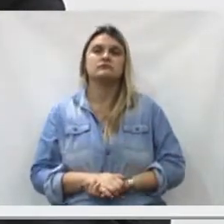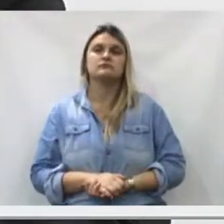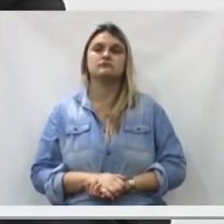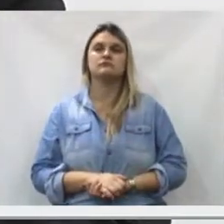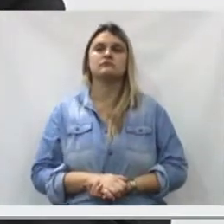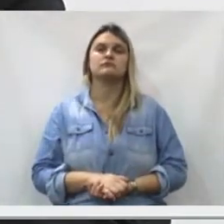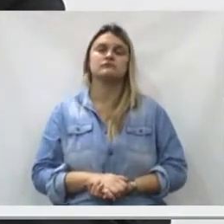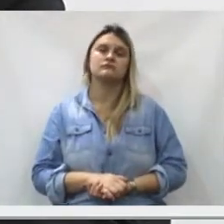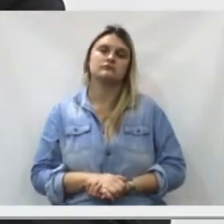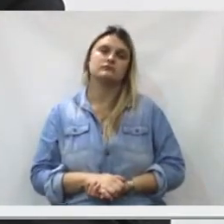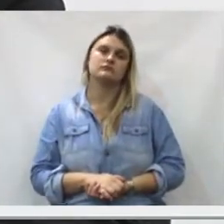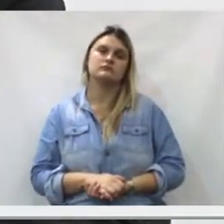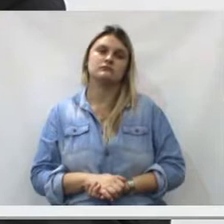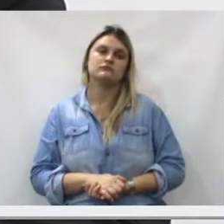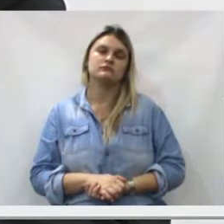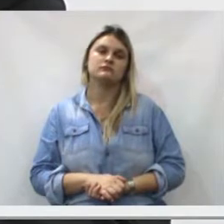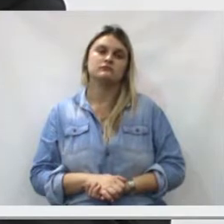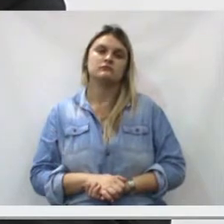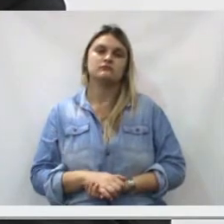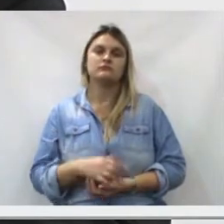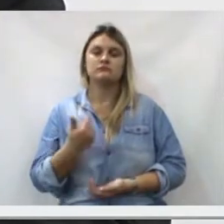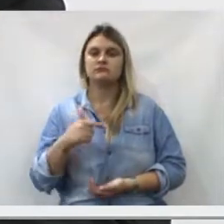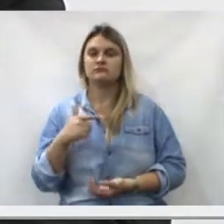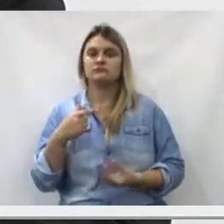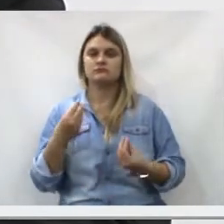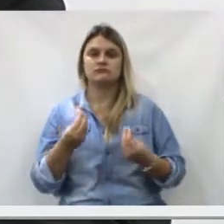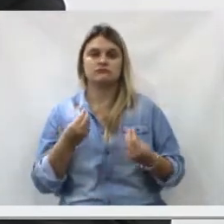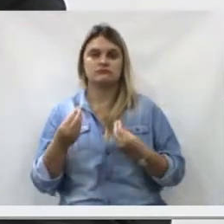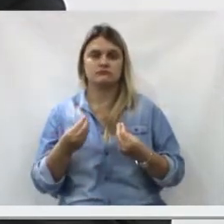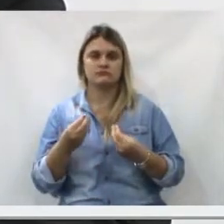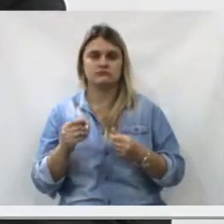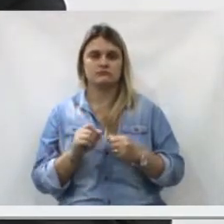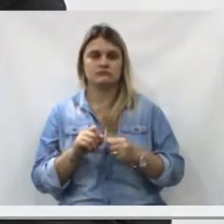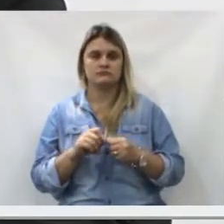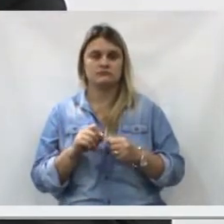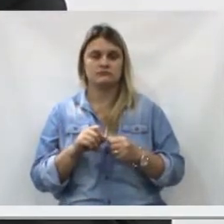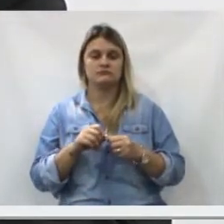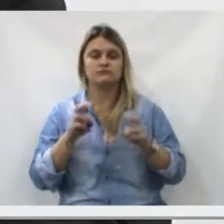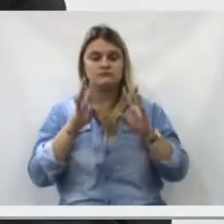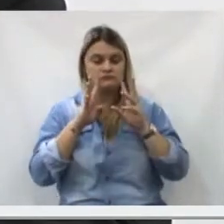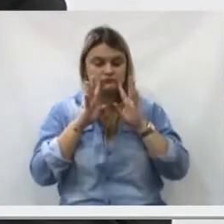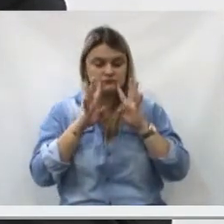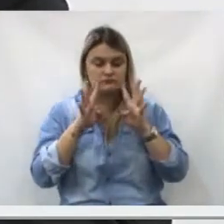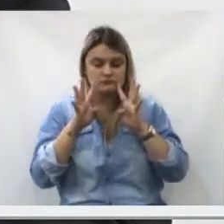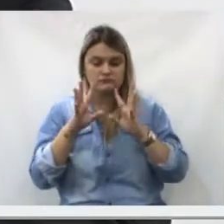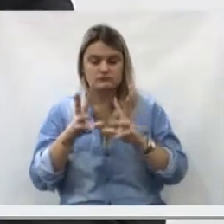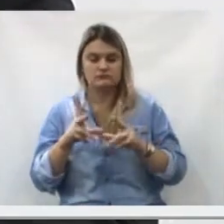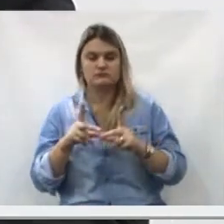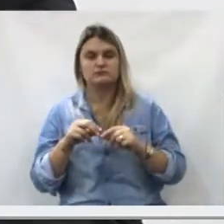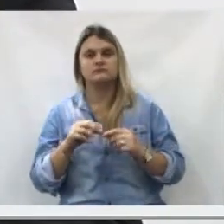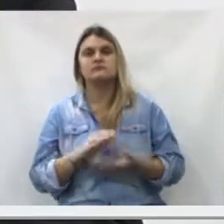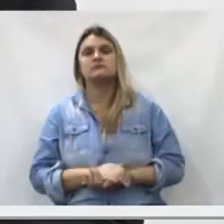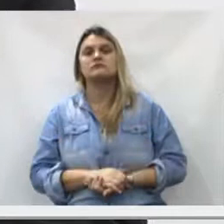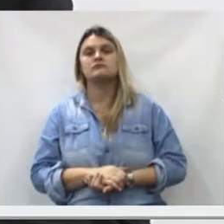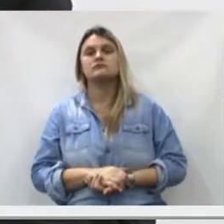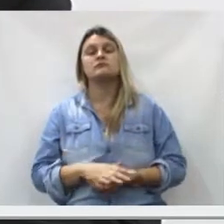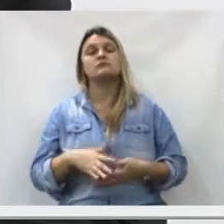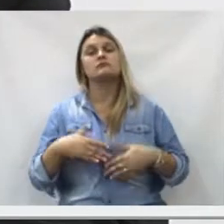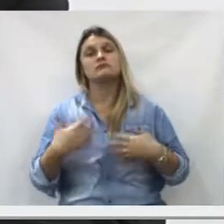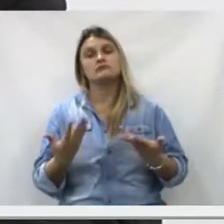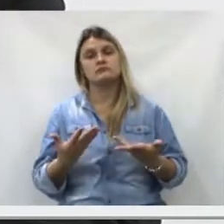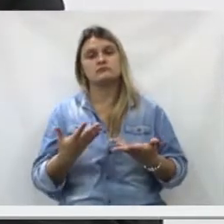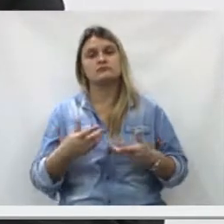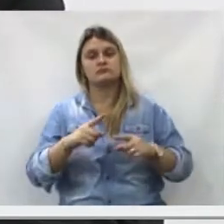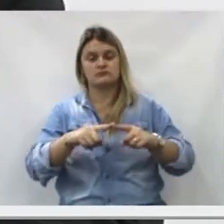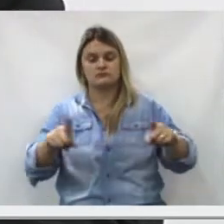vegetação praticamente paralisa, não se pode realmente estar em